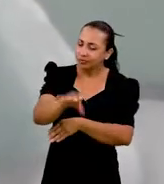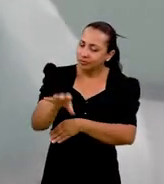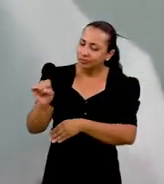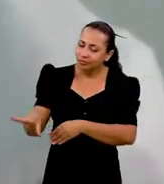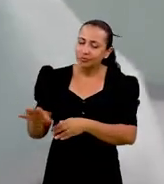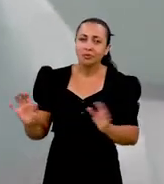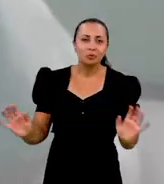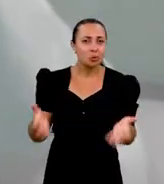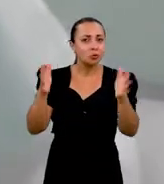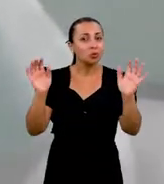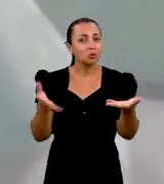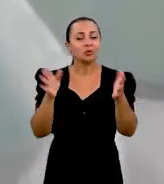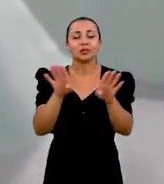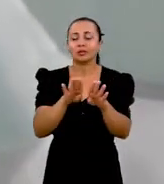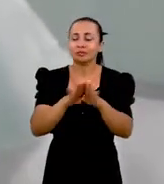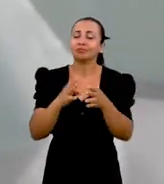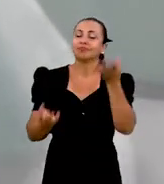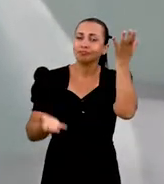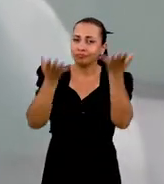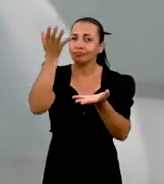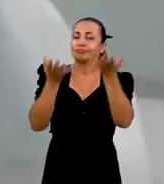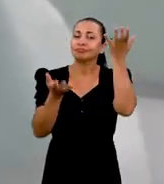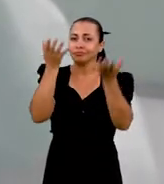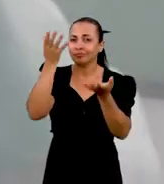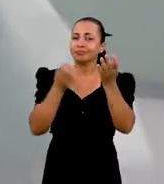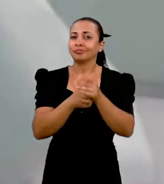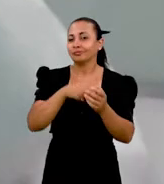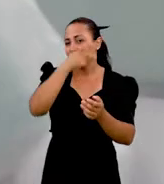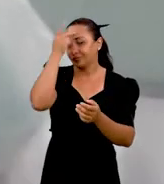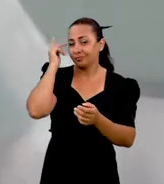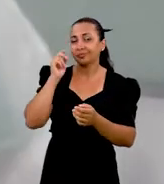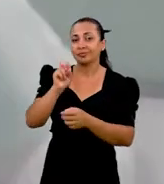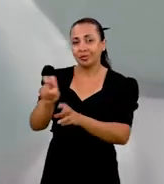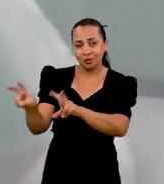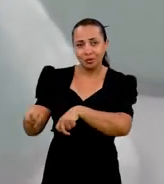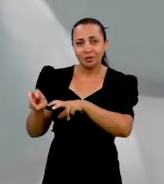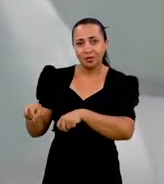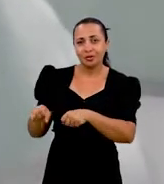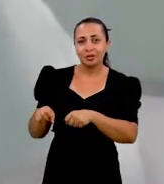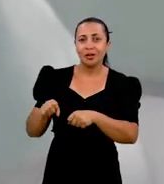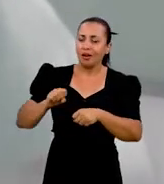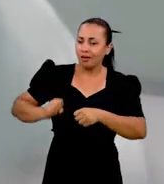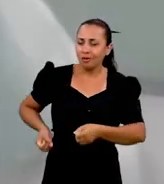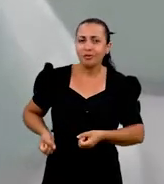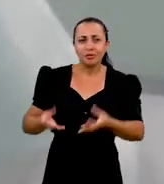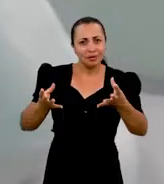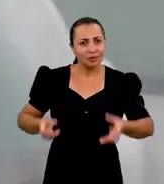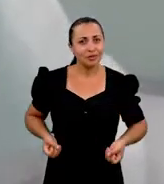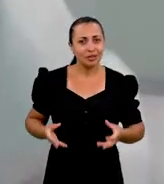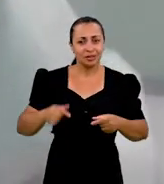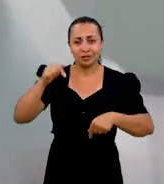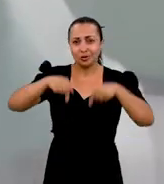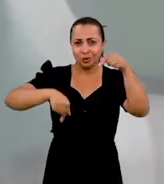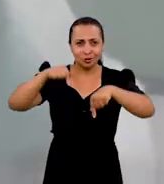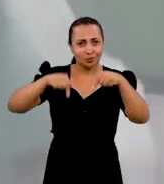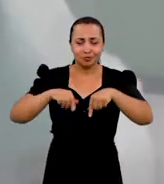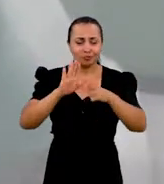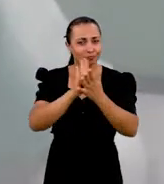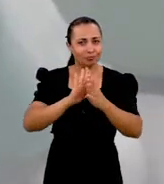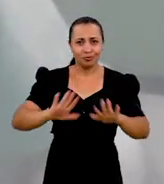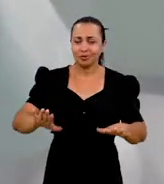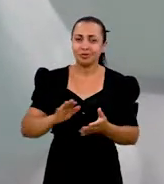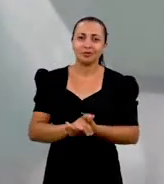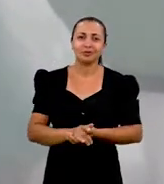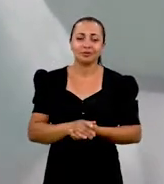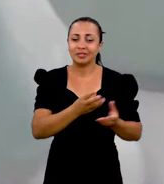agricultura, proporciona uma economia do produtor, com gasto de produtos, químicos e etc. E além